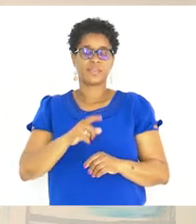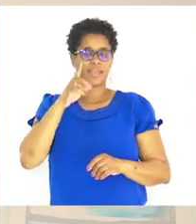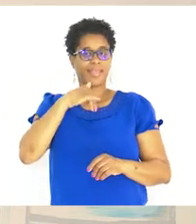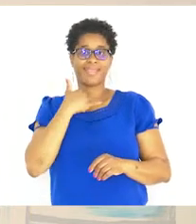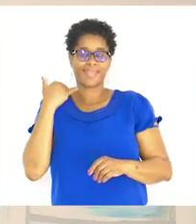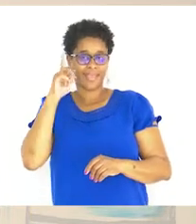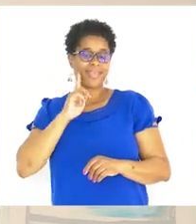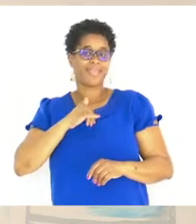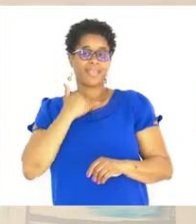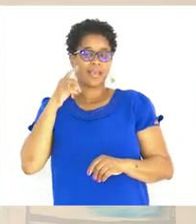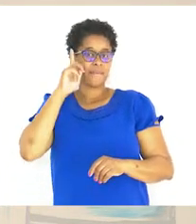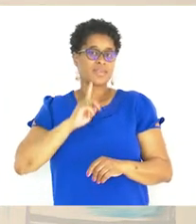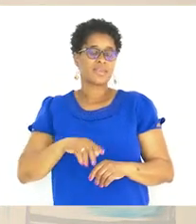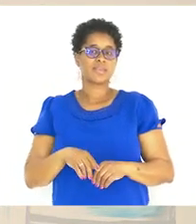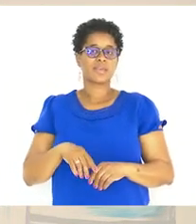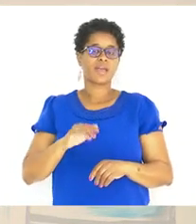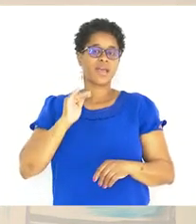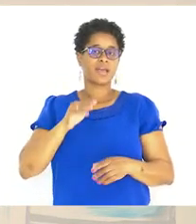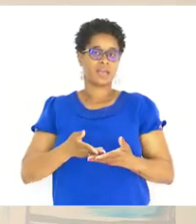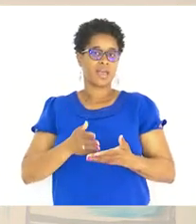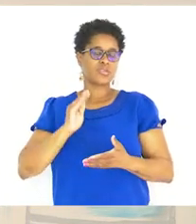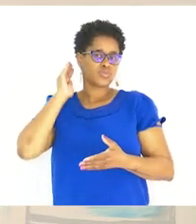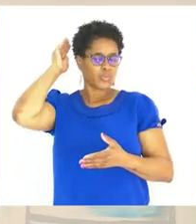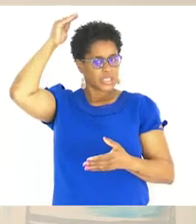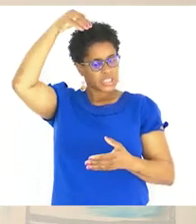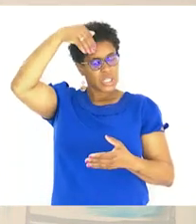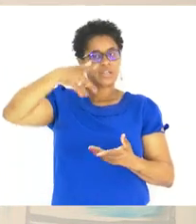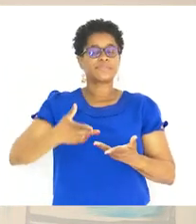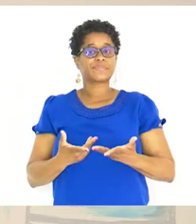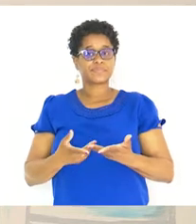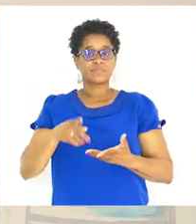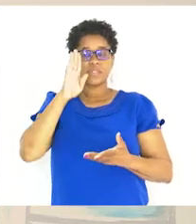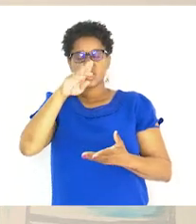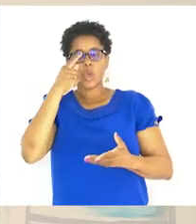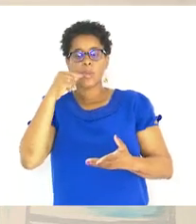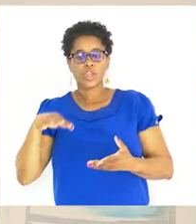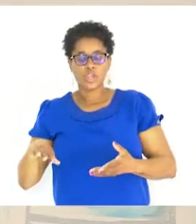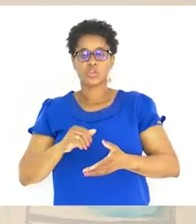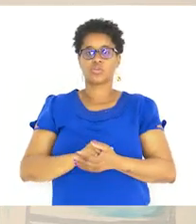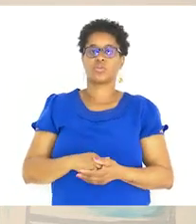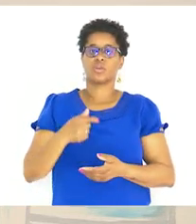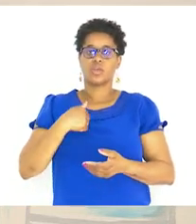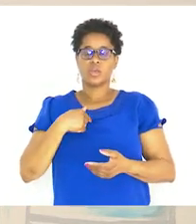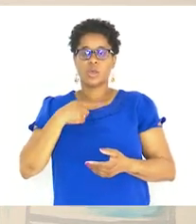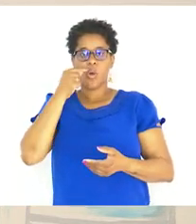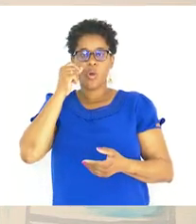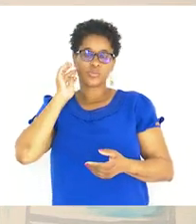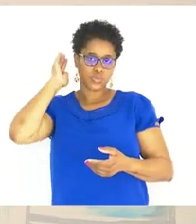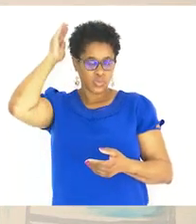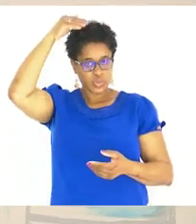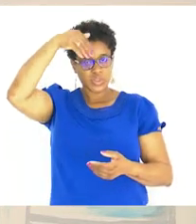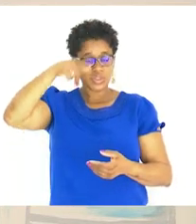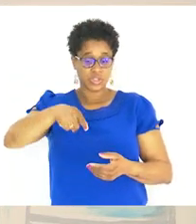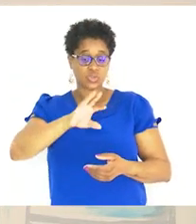tia Então a menina É a sobrinha Se for menino É sobrinho Desta